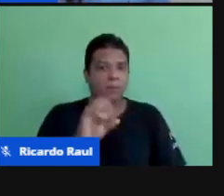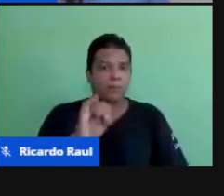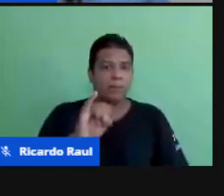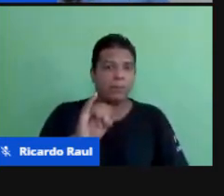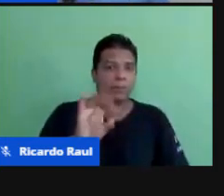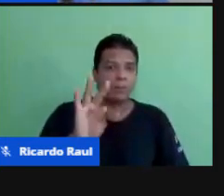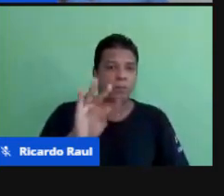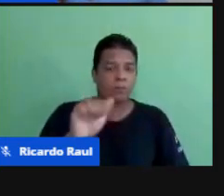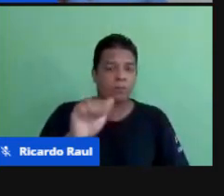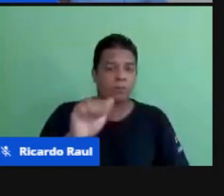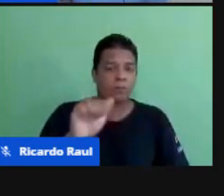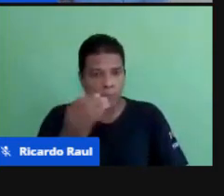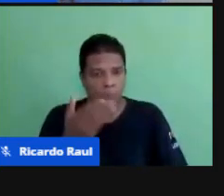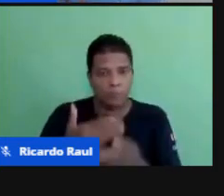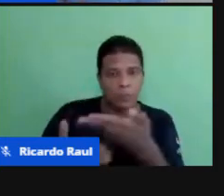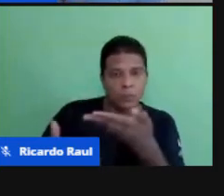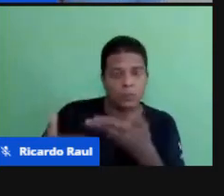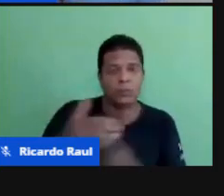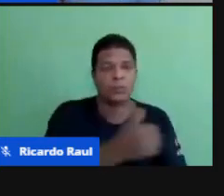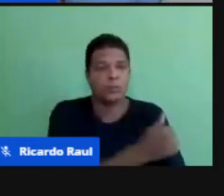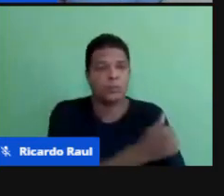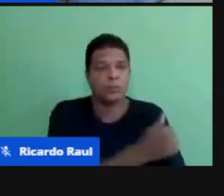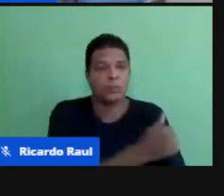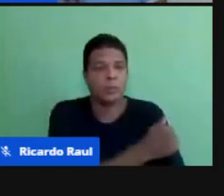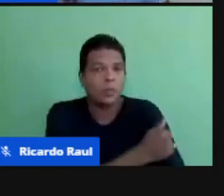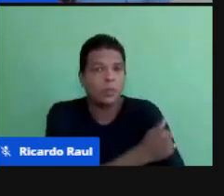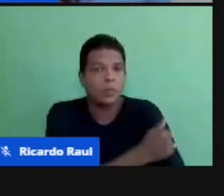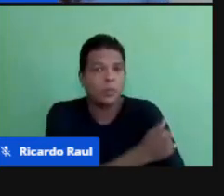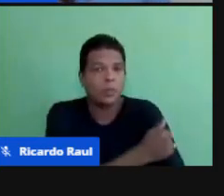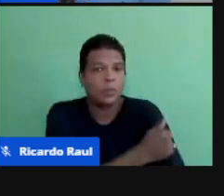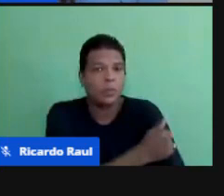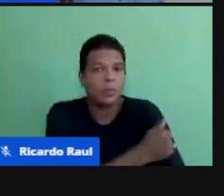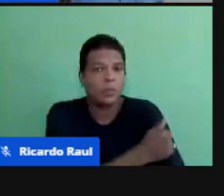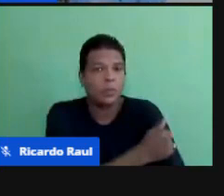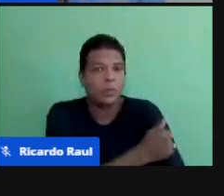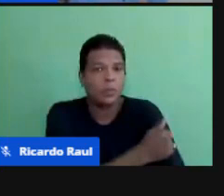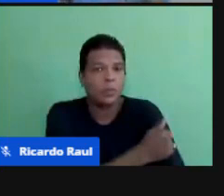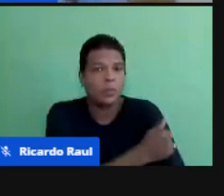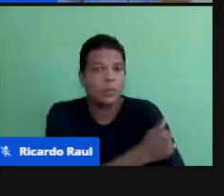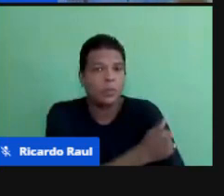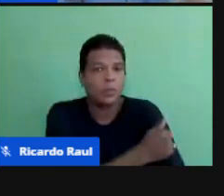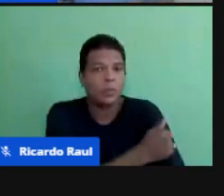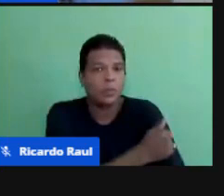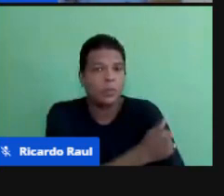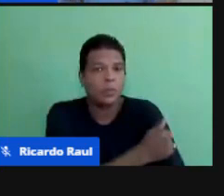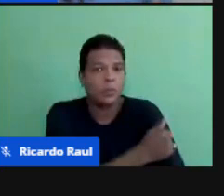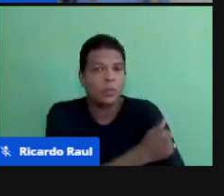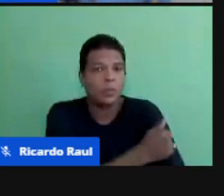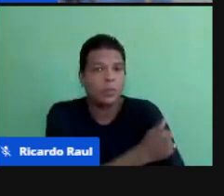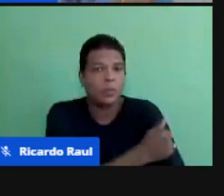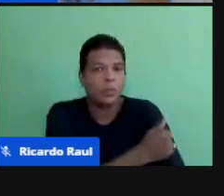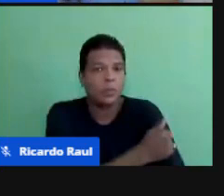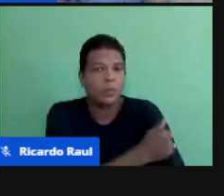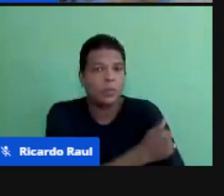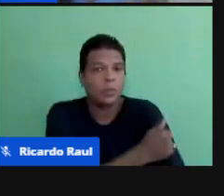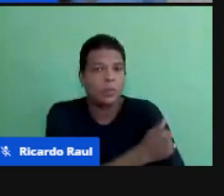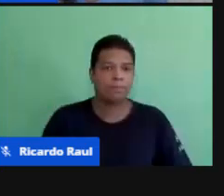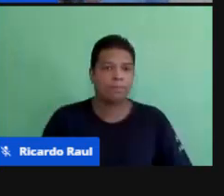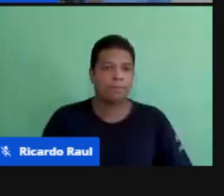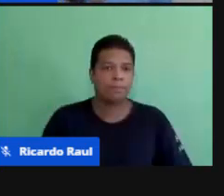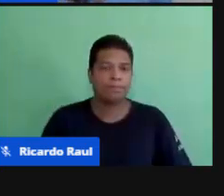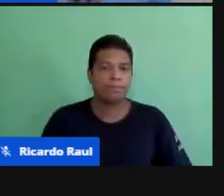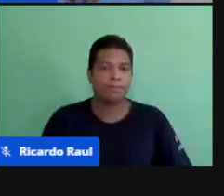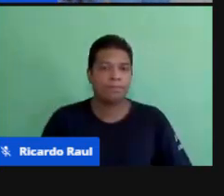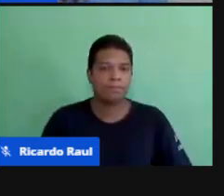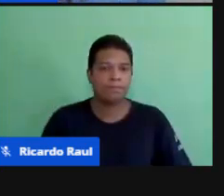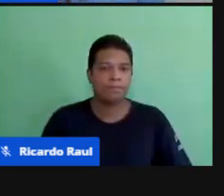interação Dos alunos E fazer Essa Essa Esse contraponto Colocar